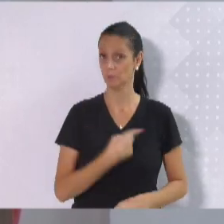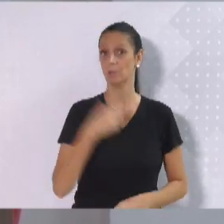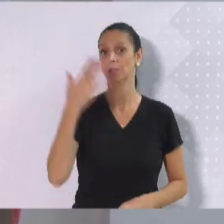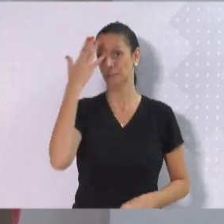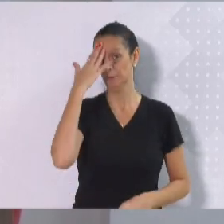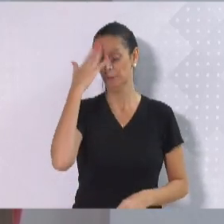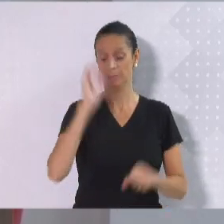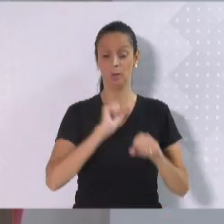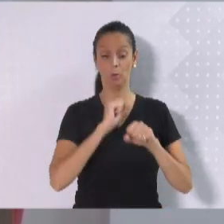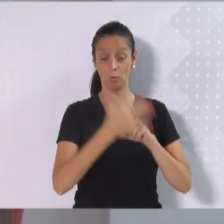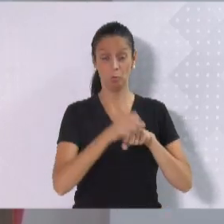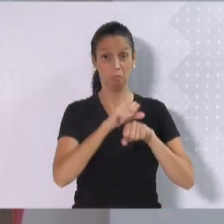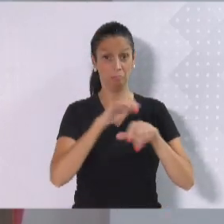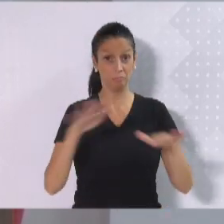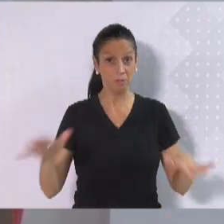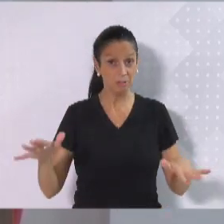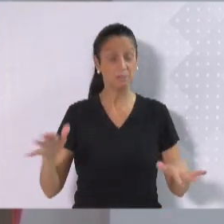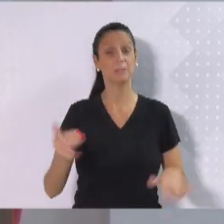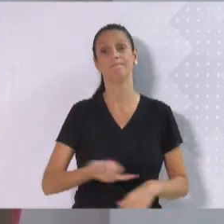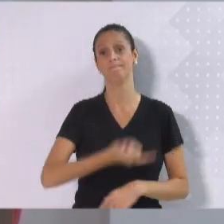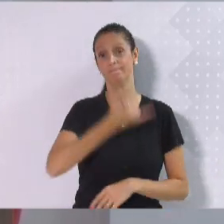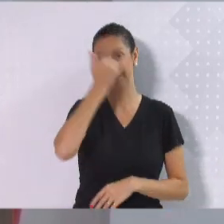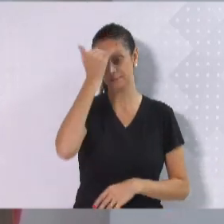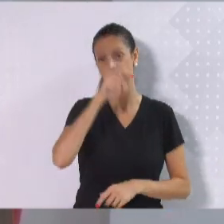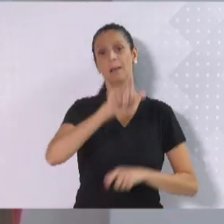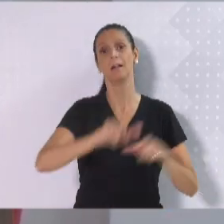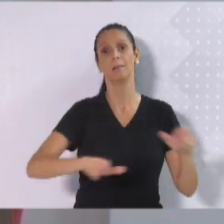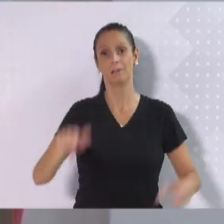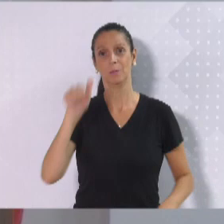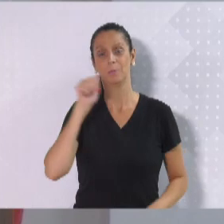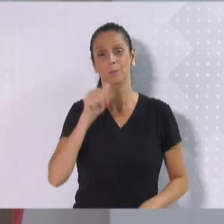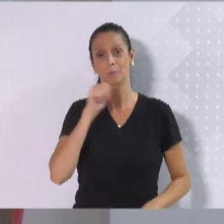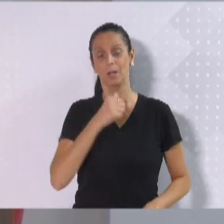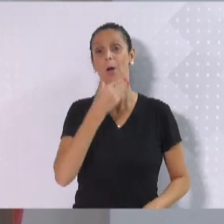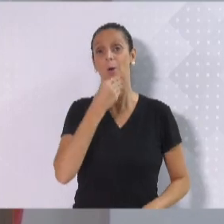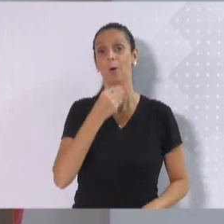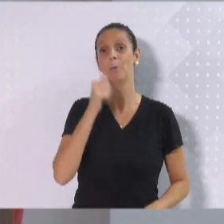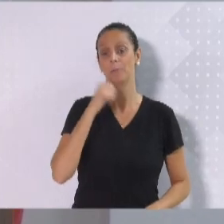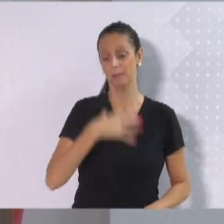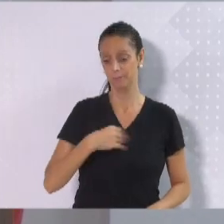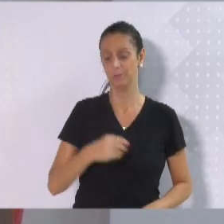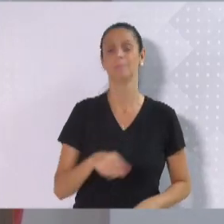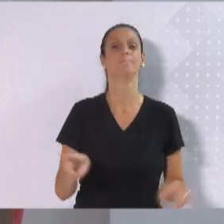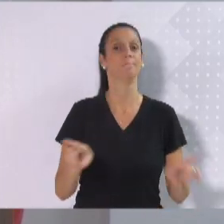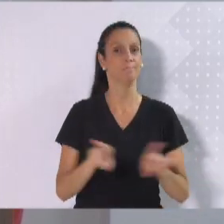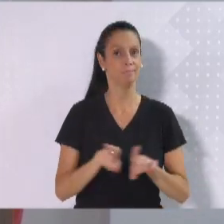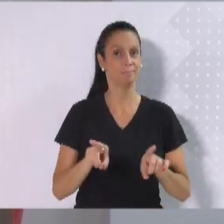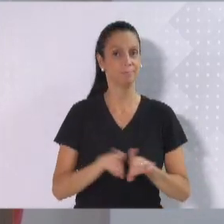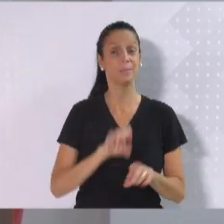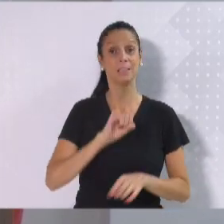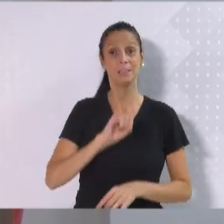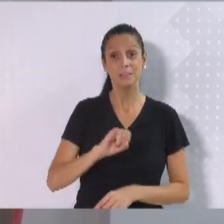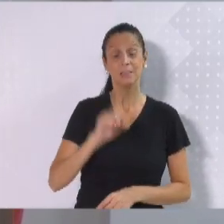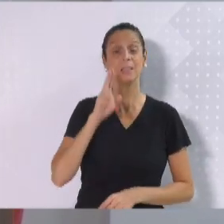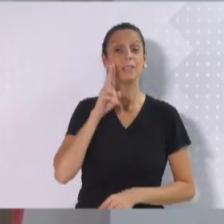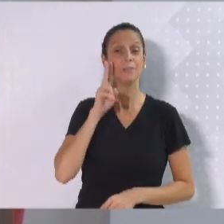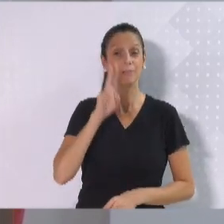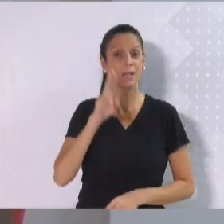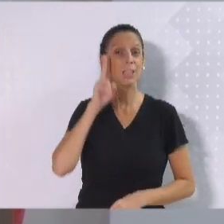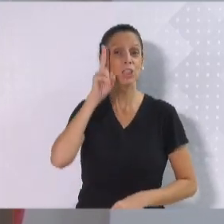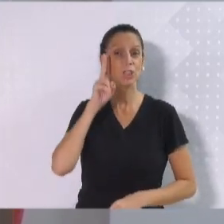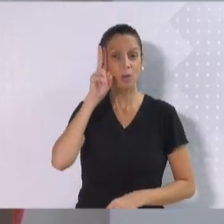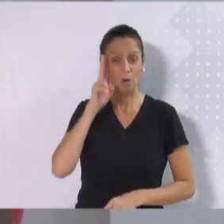substancialmente a condição de vida das mulheres, seus filhos e filhas. Se nos aprofundarmos na história humana, vamos